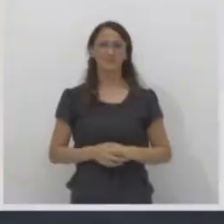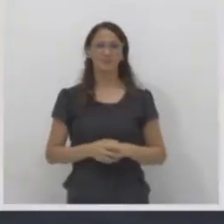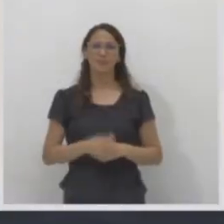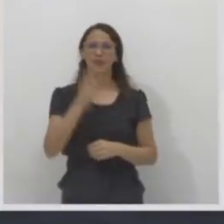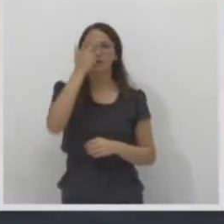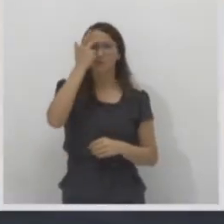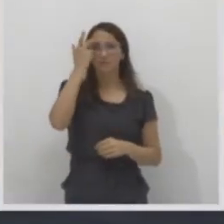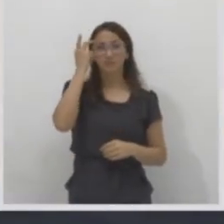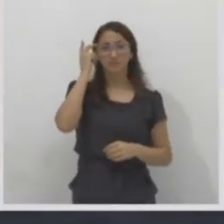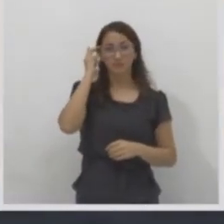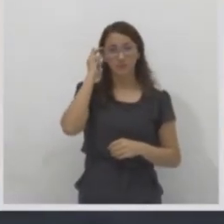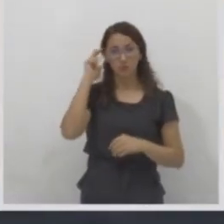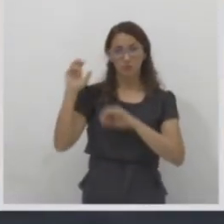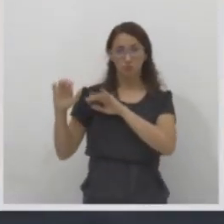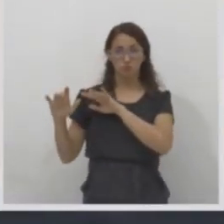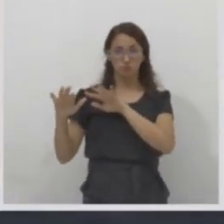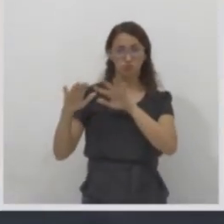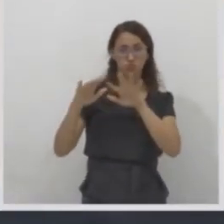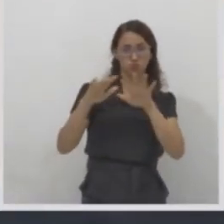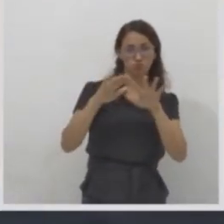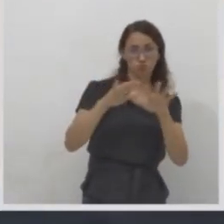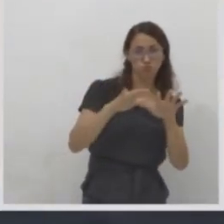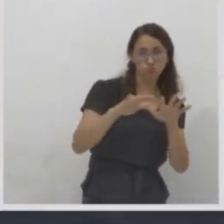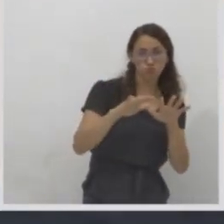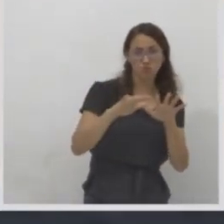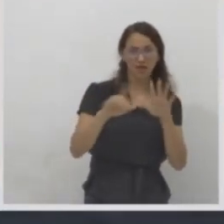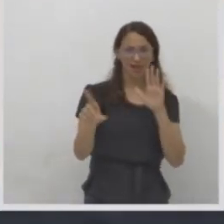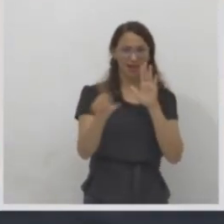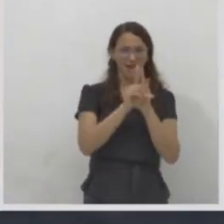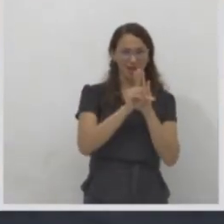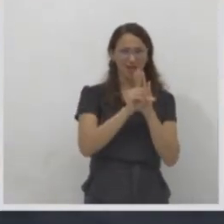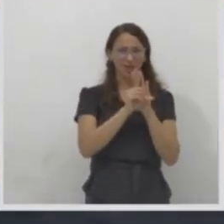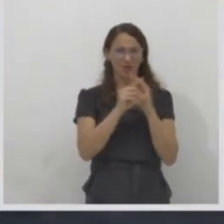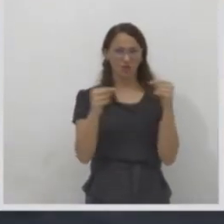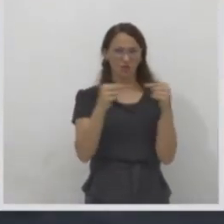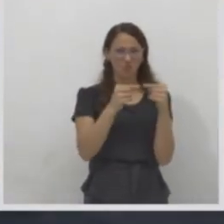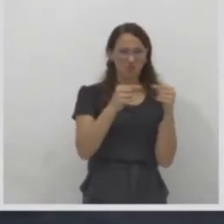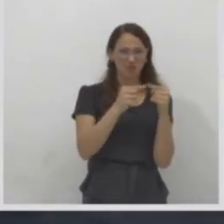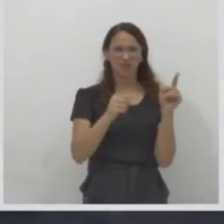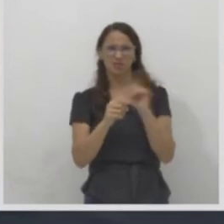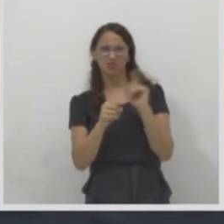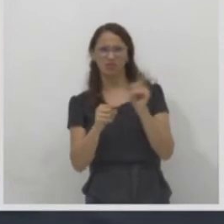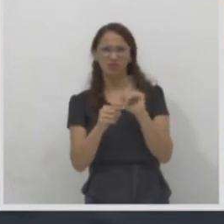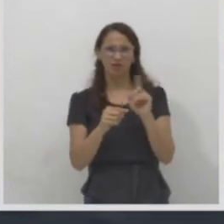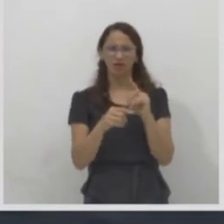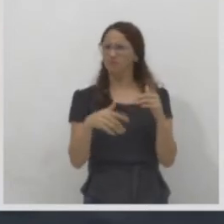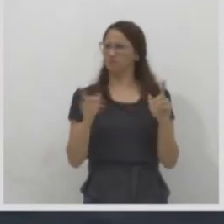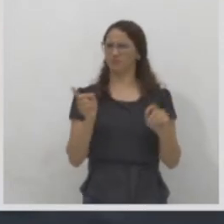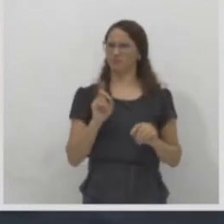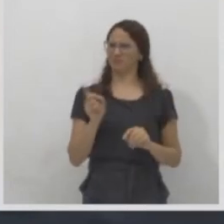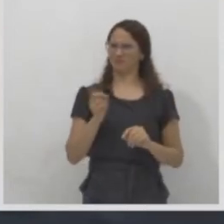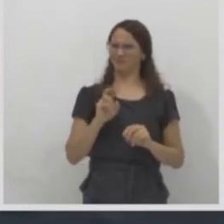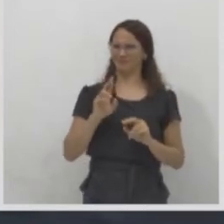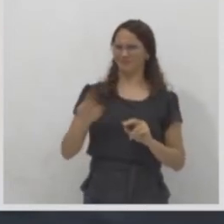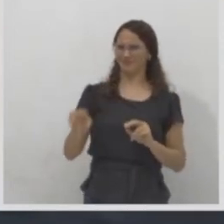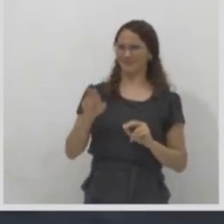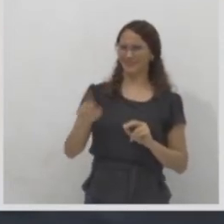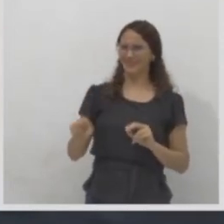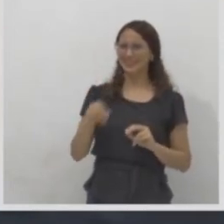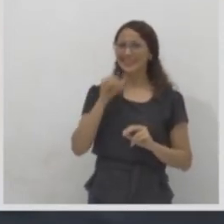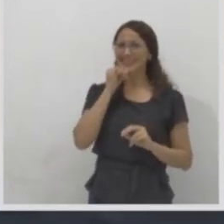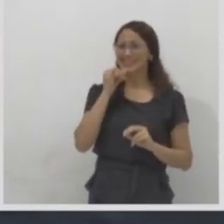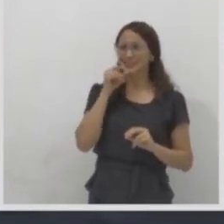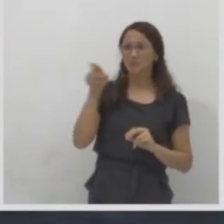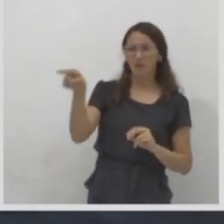legal ou ilegal. Um refugiado, ele não... Eu não posso negar asilo a alguém que está